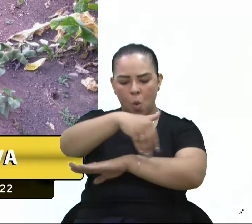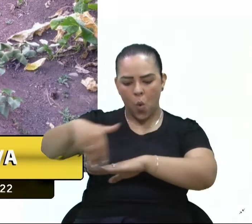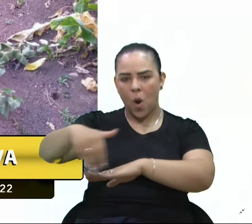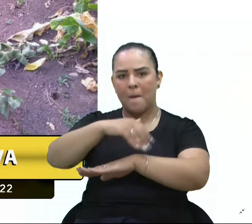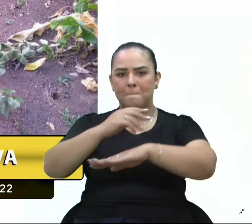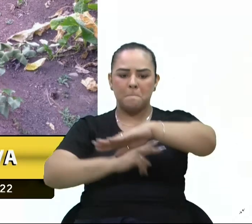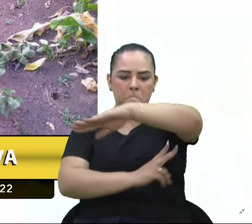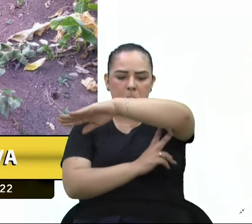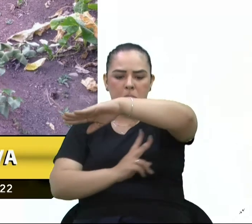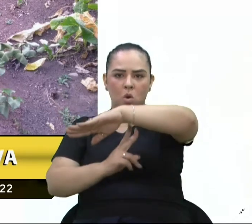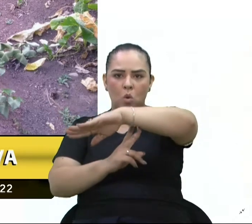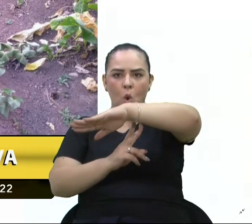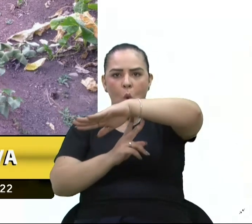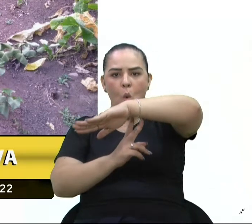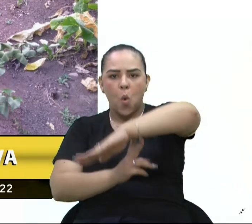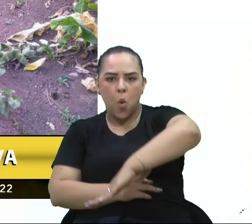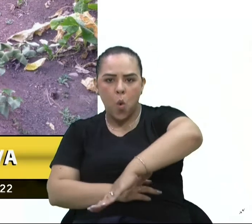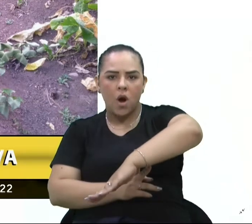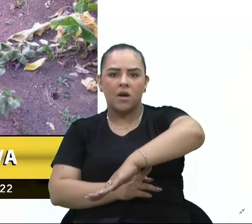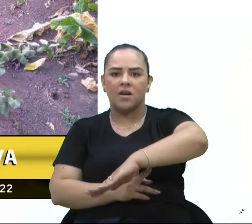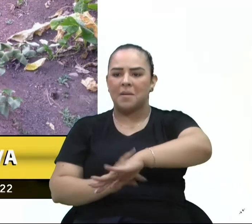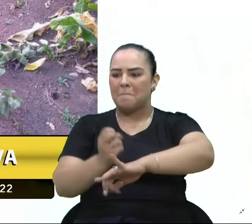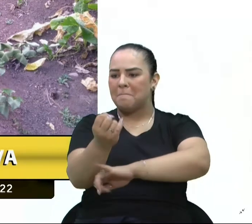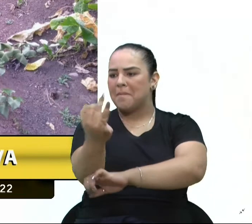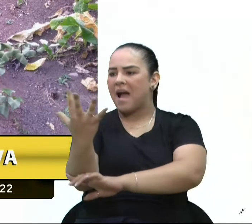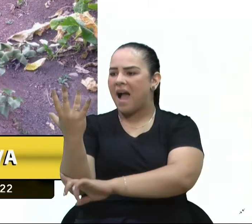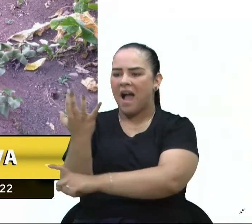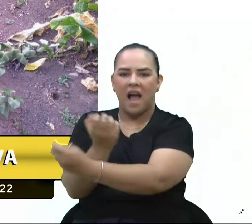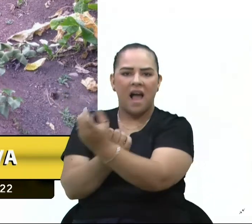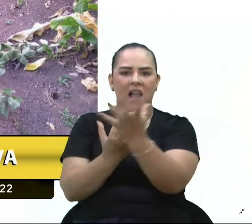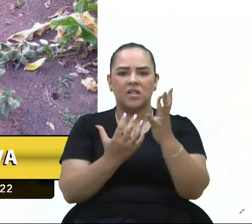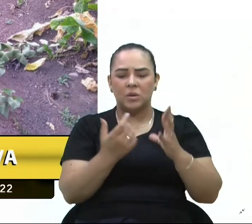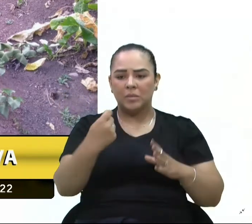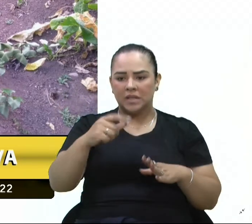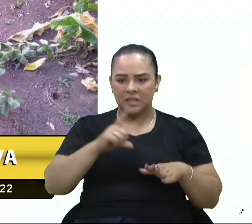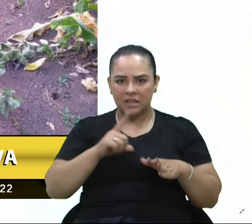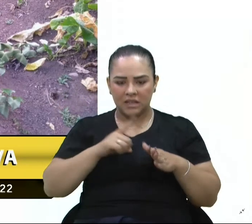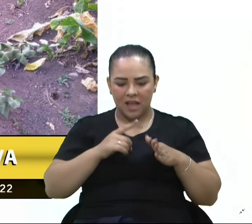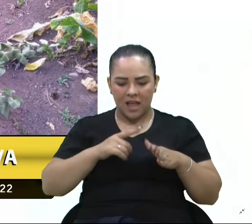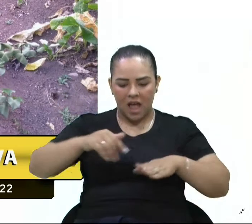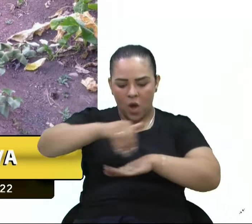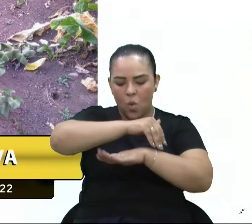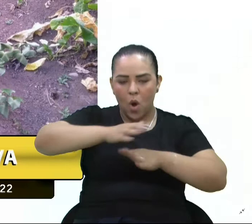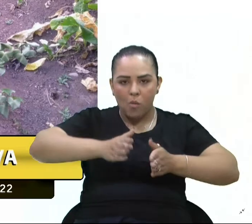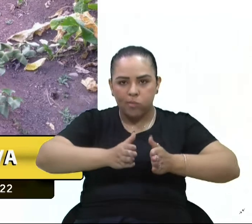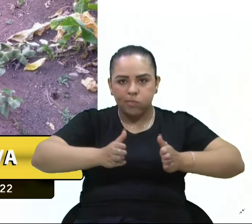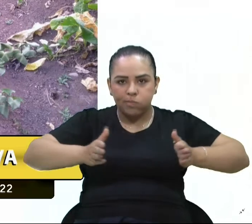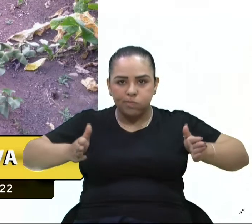mato está tomando conta, falta alargamento das estradas, falta valetas, estamos sem apoio.